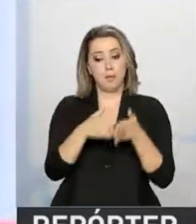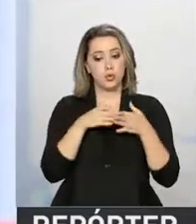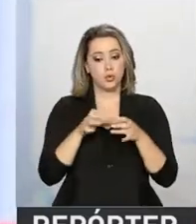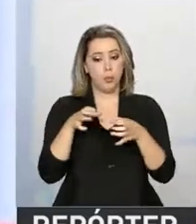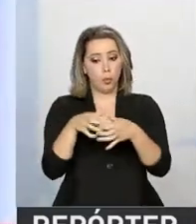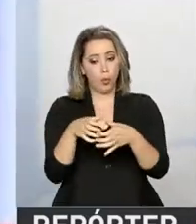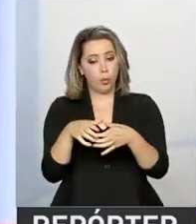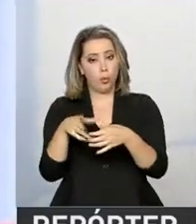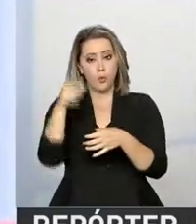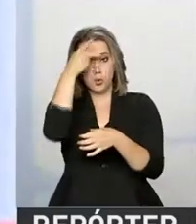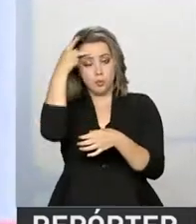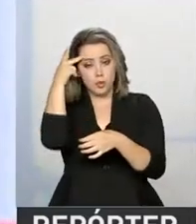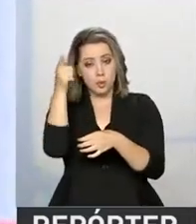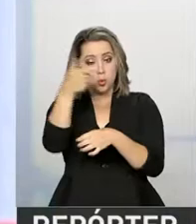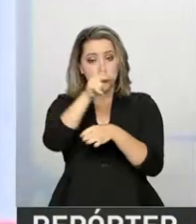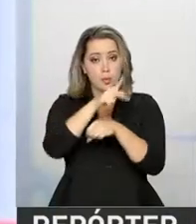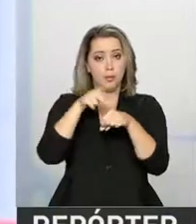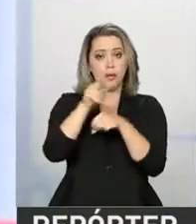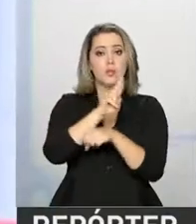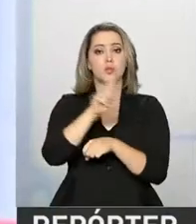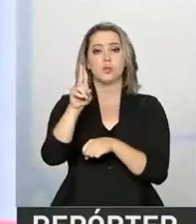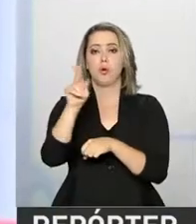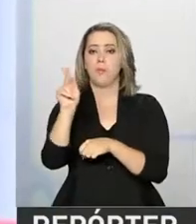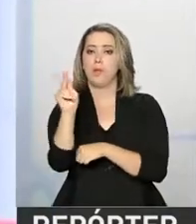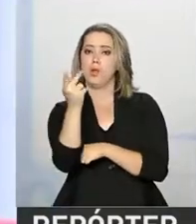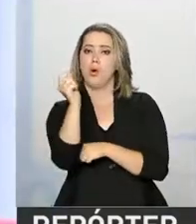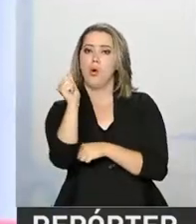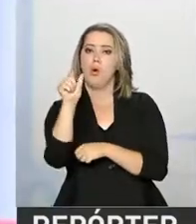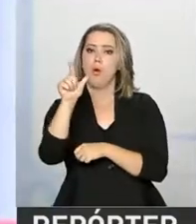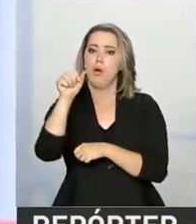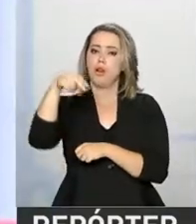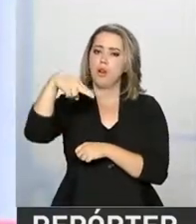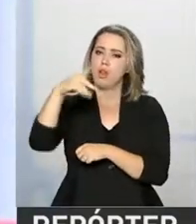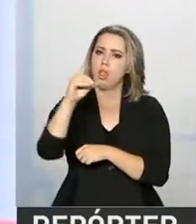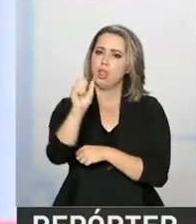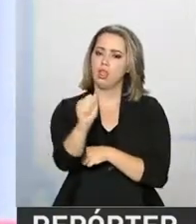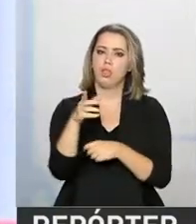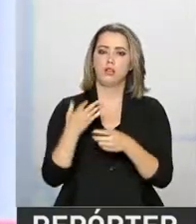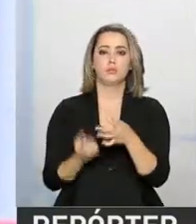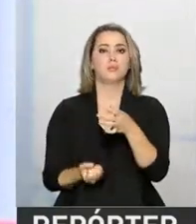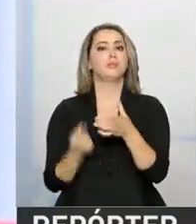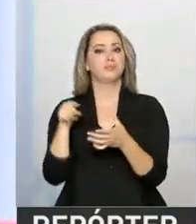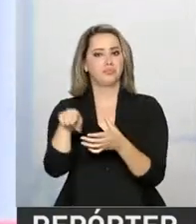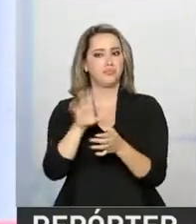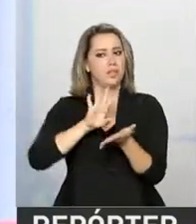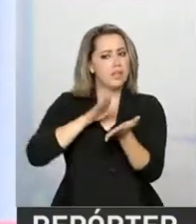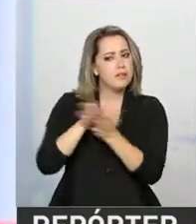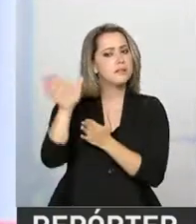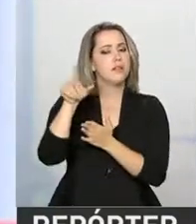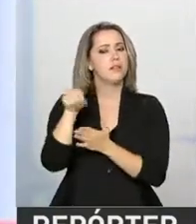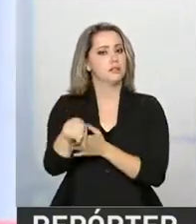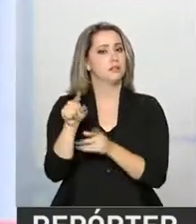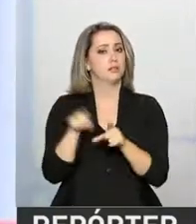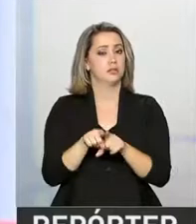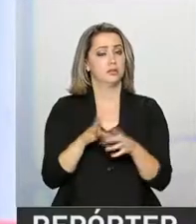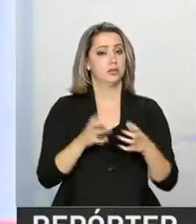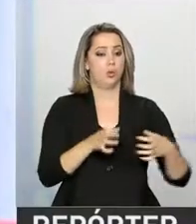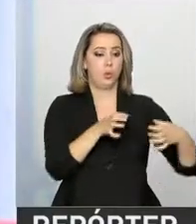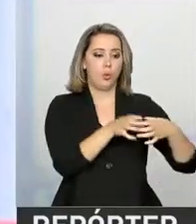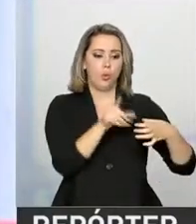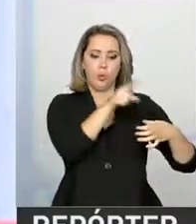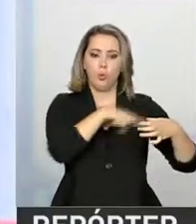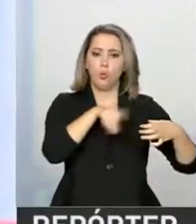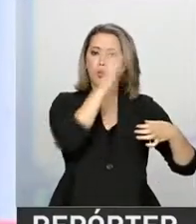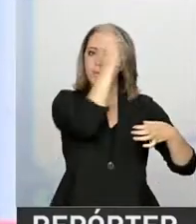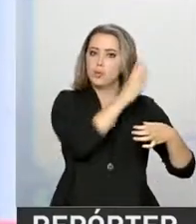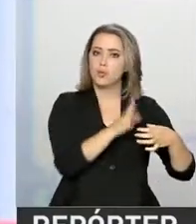território nacional. Isso foi importante para o Exército, que ali é o nascimento dos Exércitos brasileiros. Aqueles que acreditam se juntaram e expulsaram